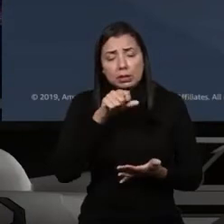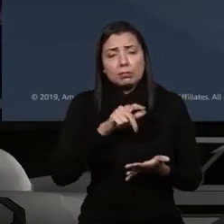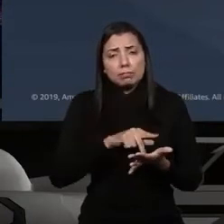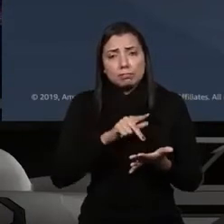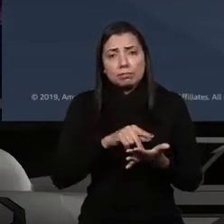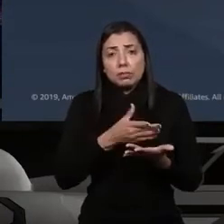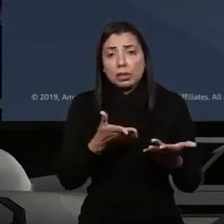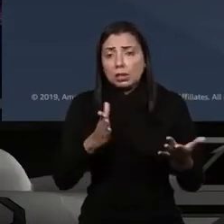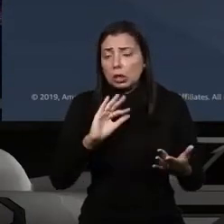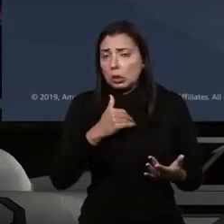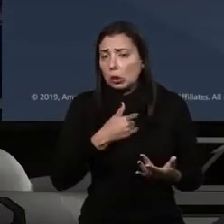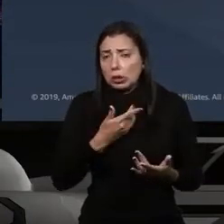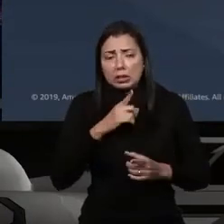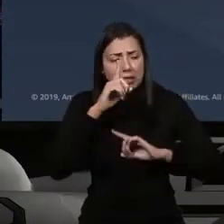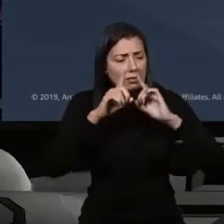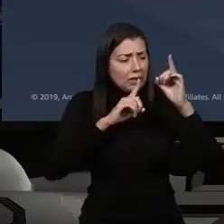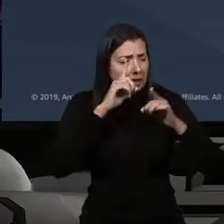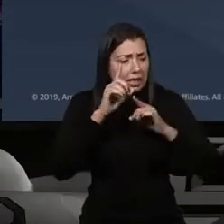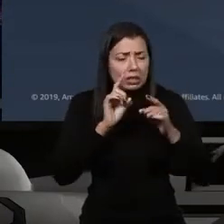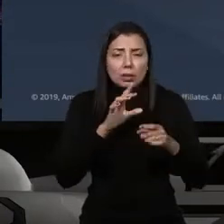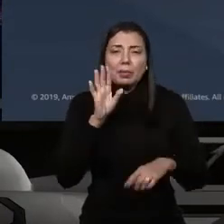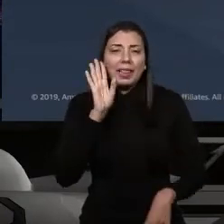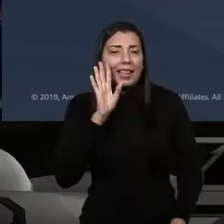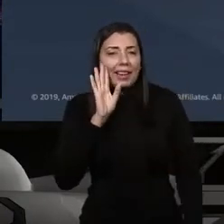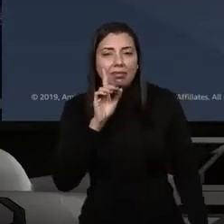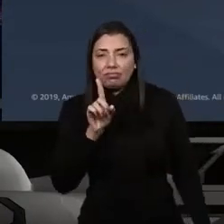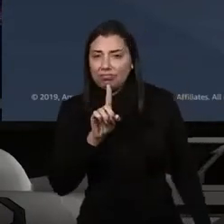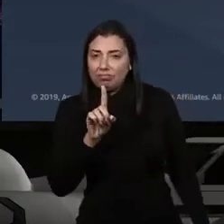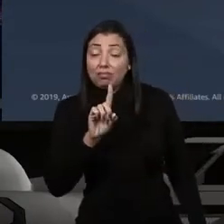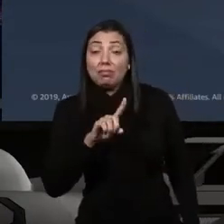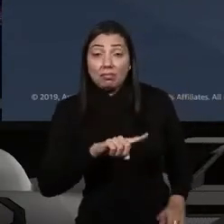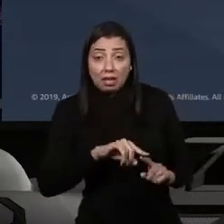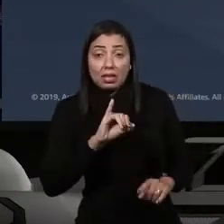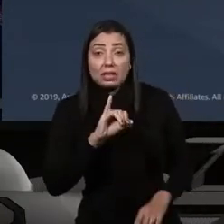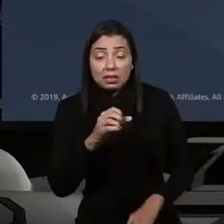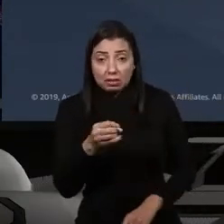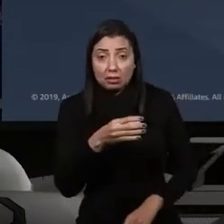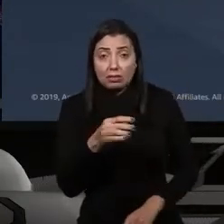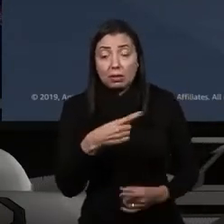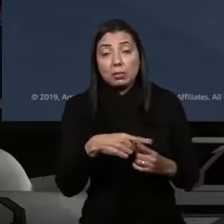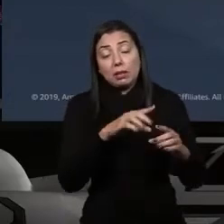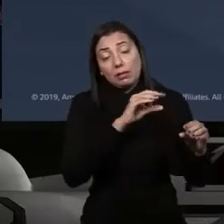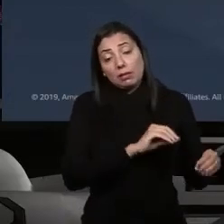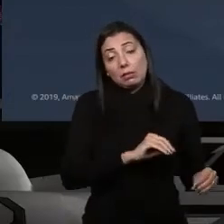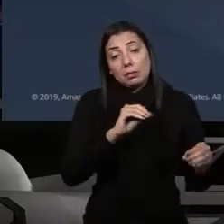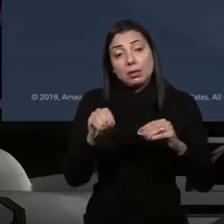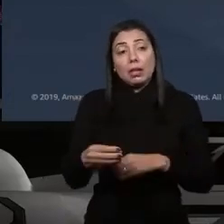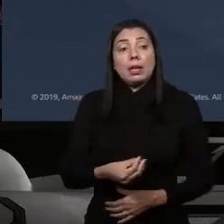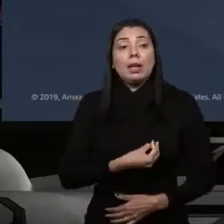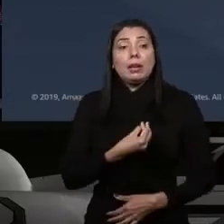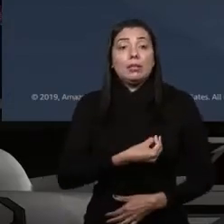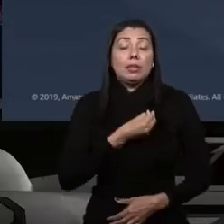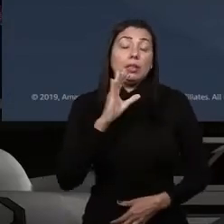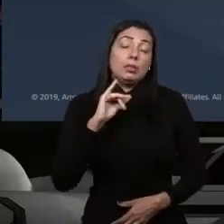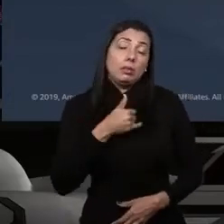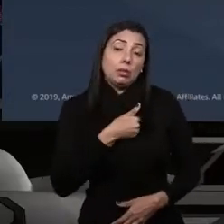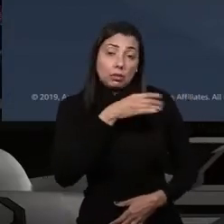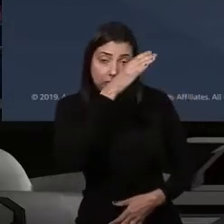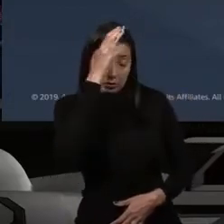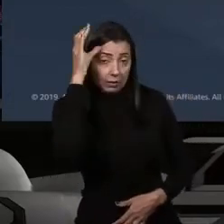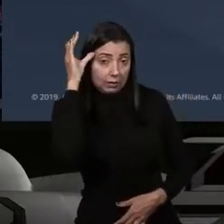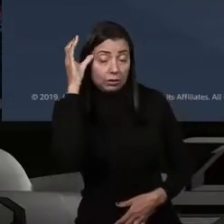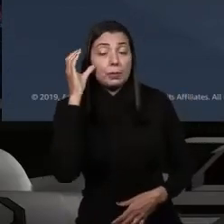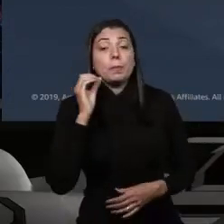E a gente não inventar só porque é legal, mas inovar e inventar porque vai mudar a vida do nosso cliente, né?